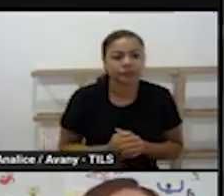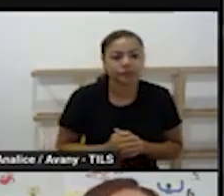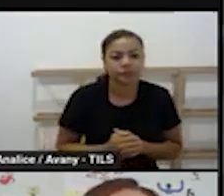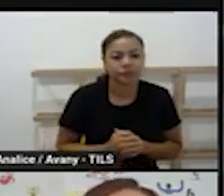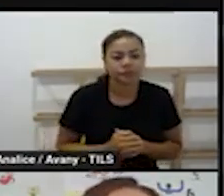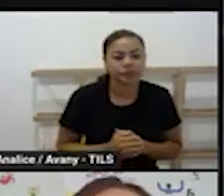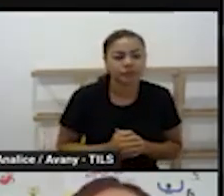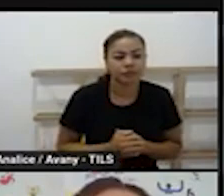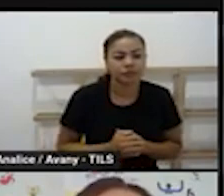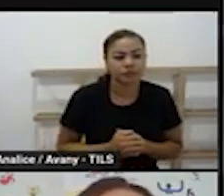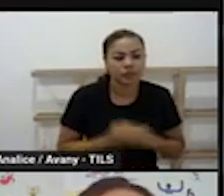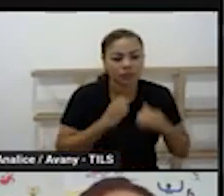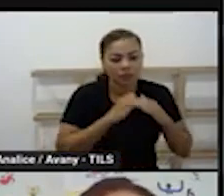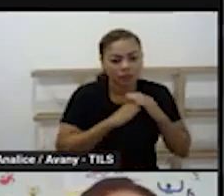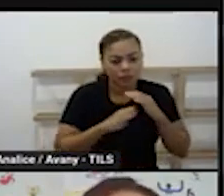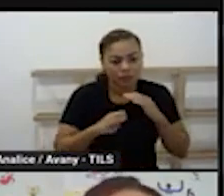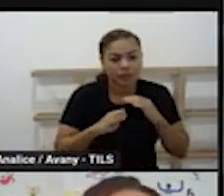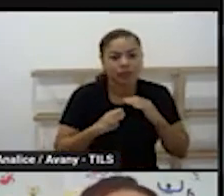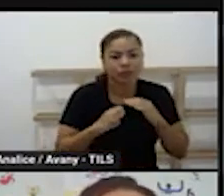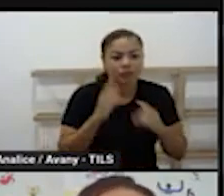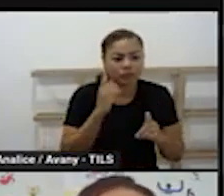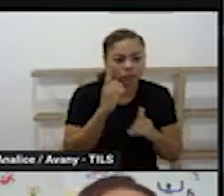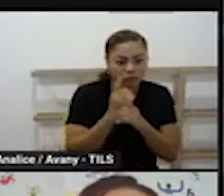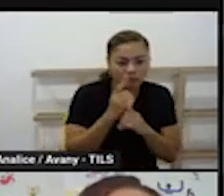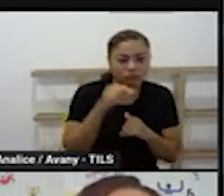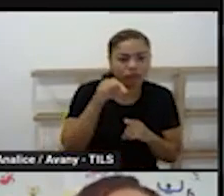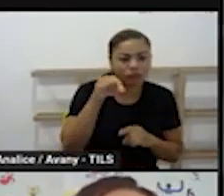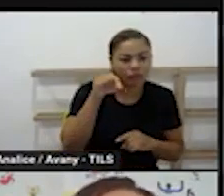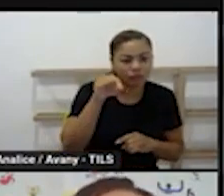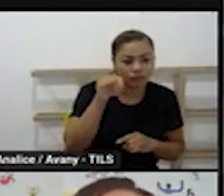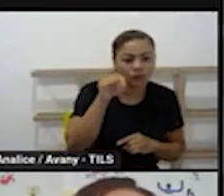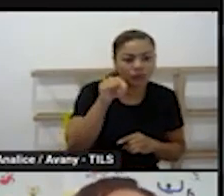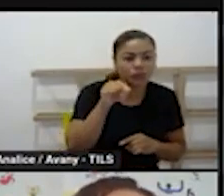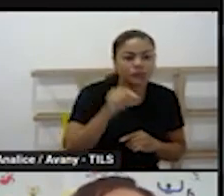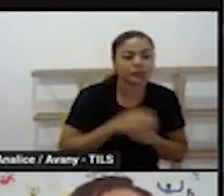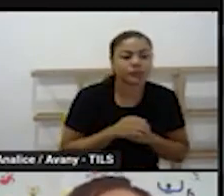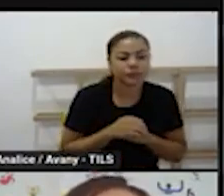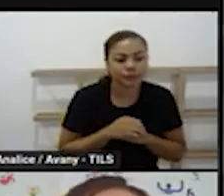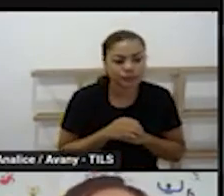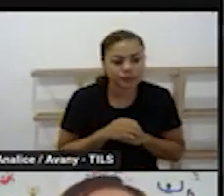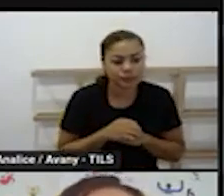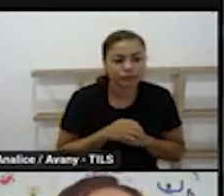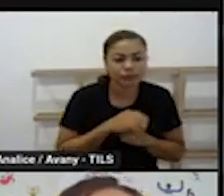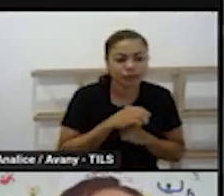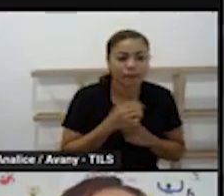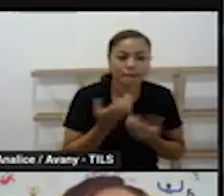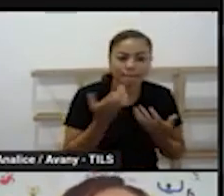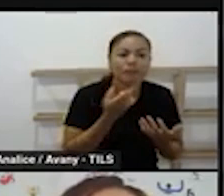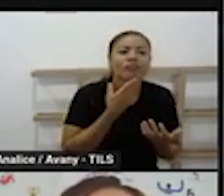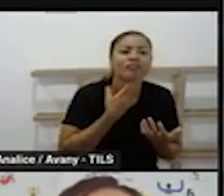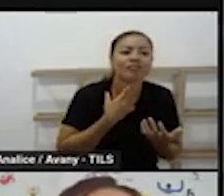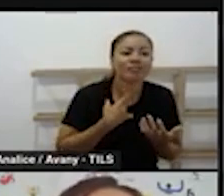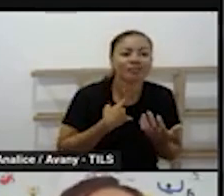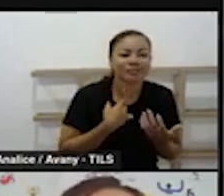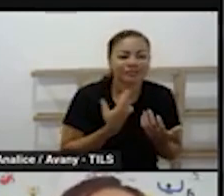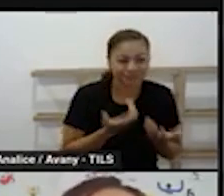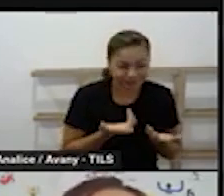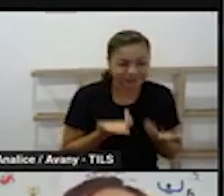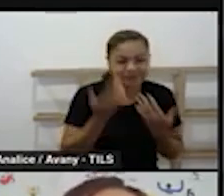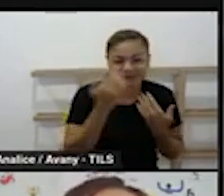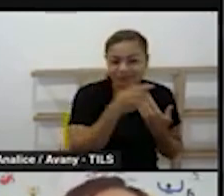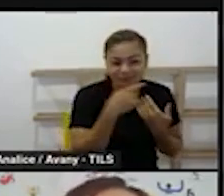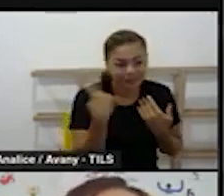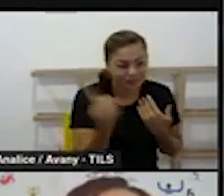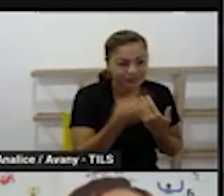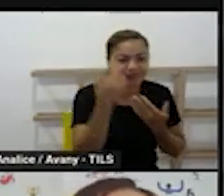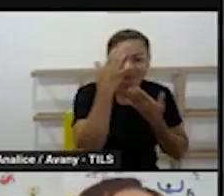esse foi o nosso encontro formativo eu queria agradecer eu todos vocês queria agradecer